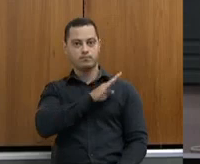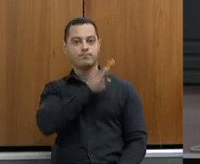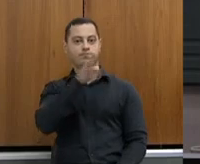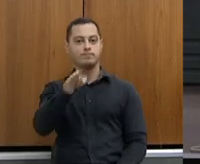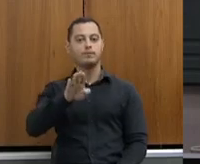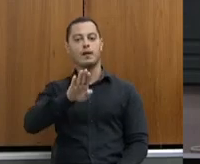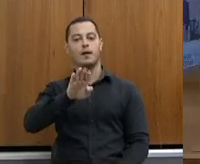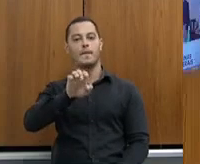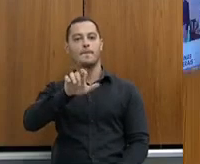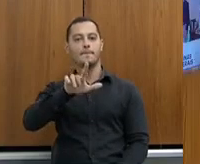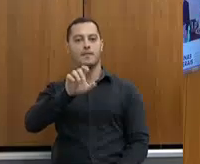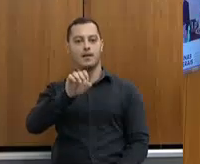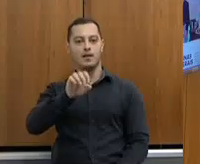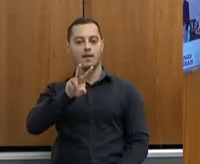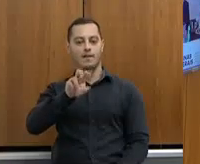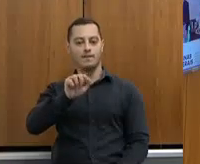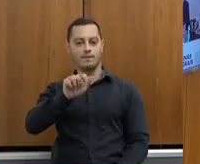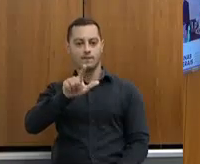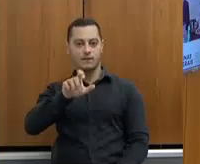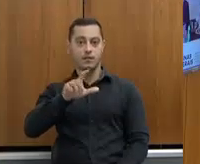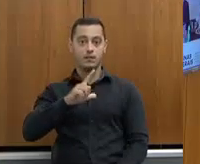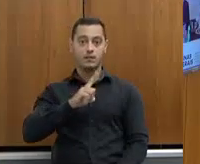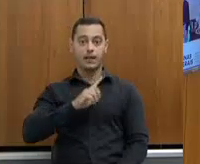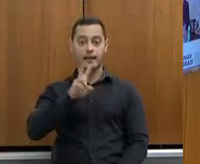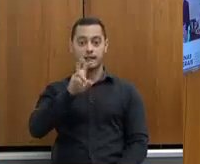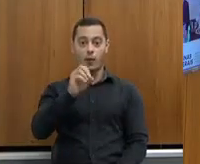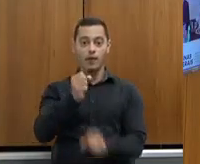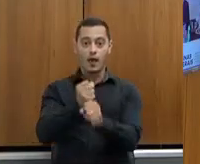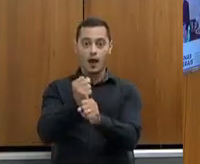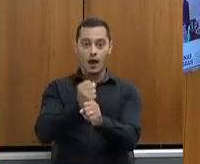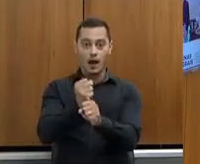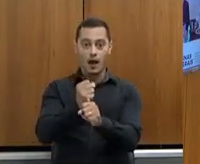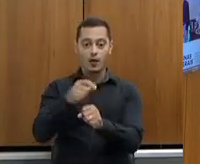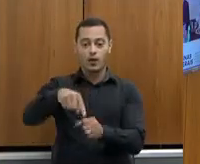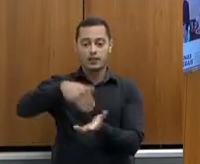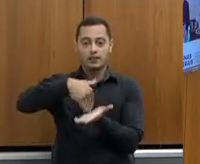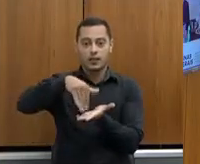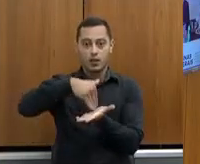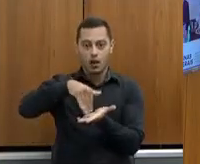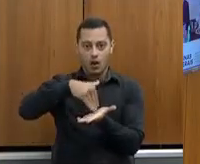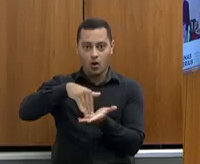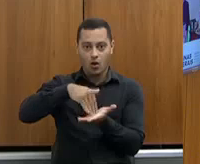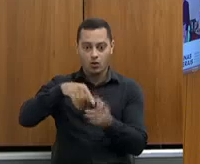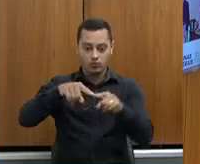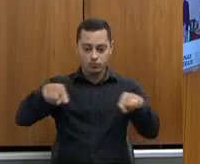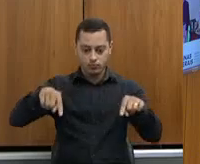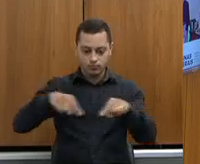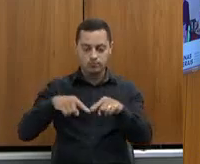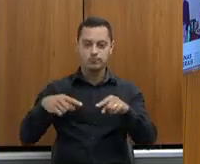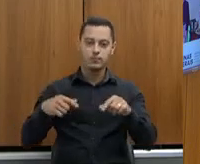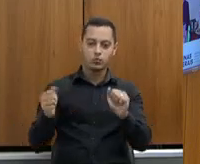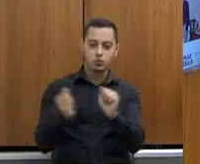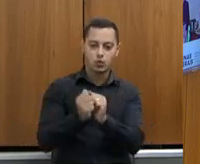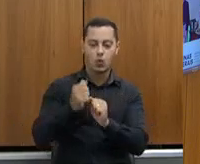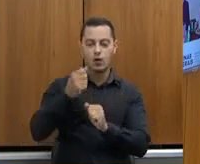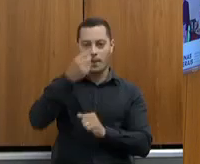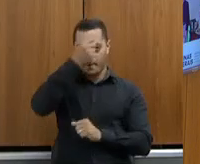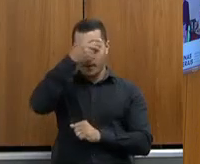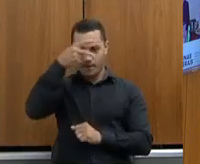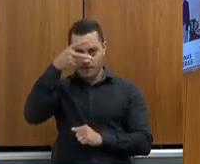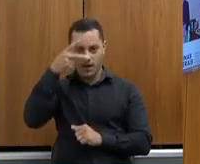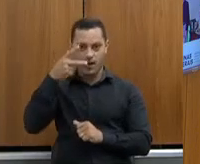onde nós comemoramos 50 anos do escritório local da EMATER e 25 anos do escritório do IMA, junto com prefeitos, com lideranças,